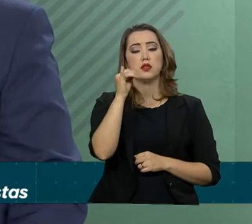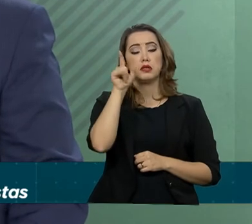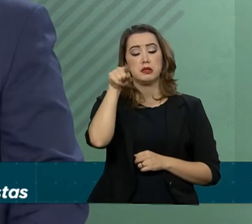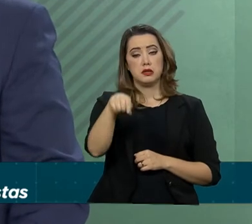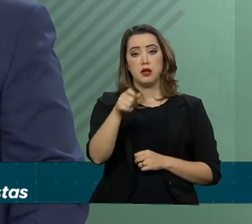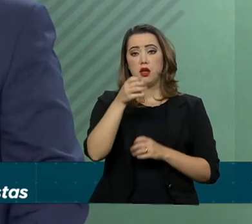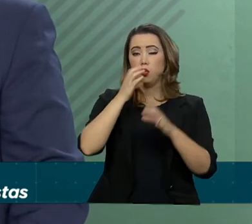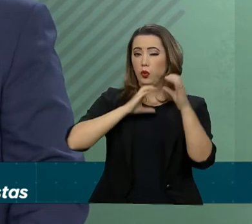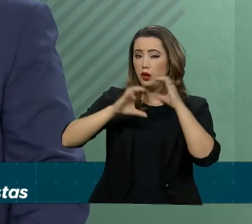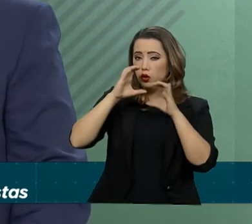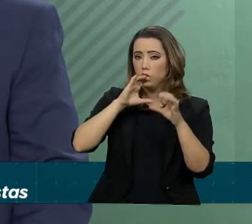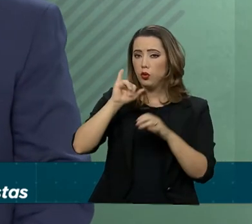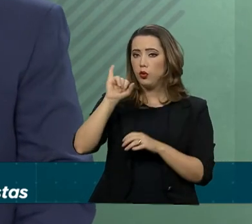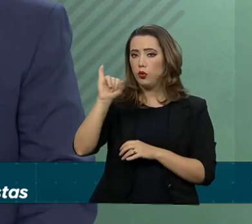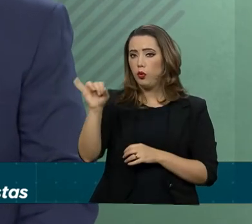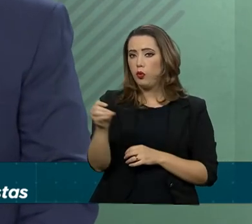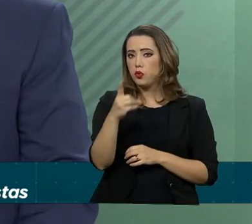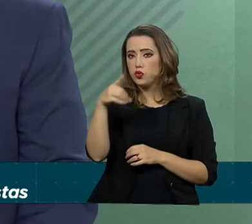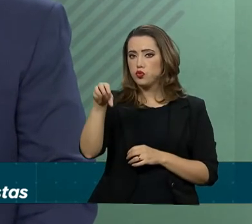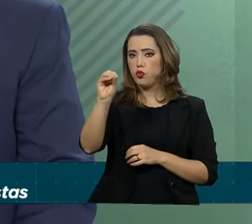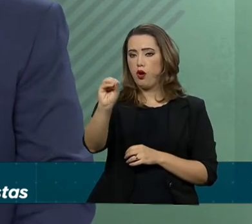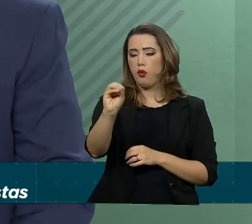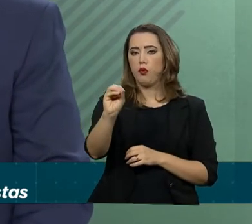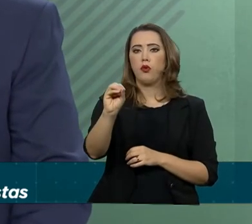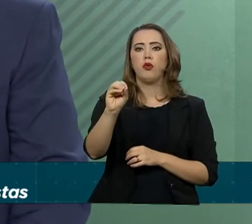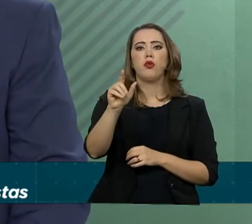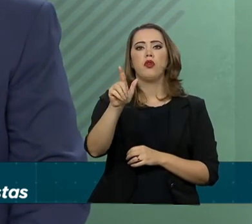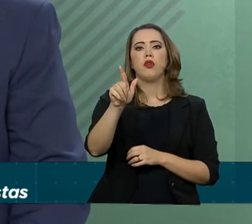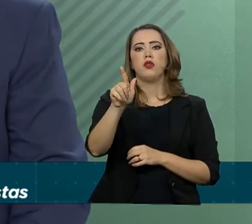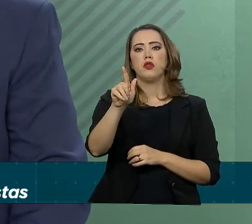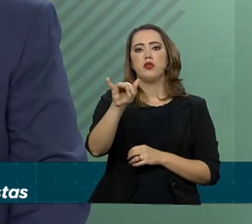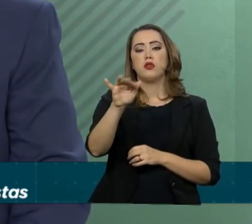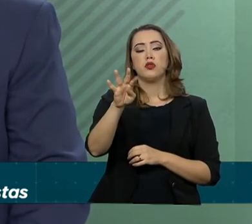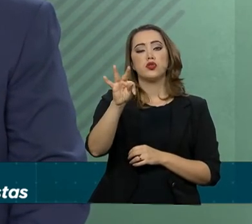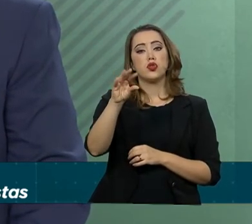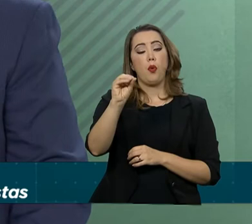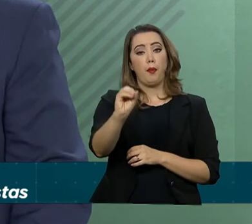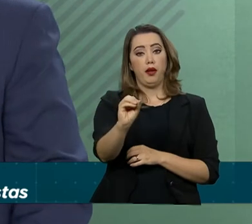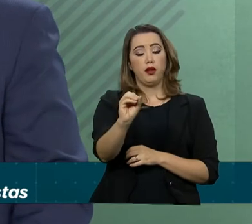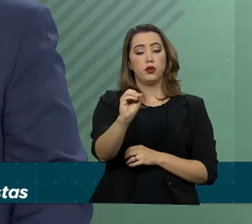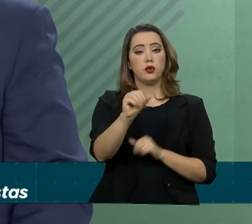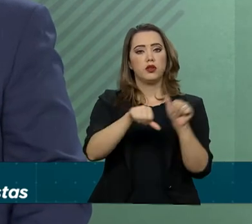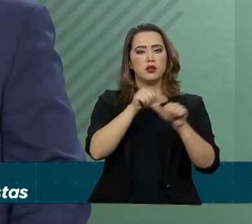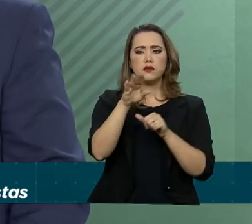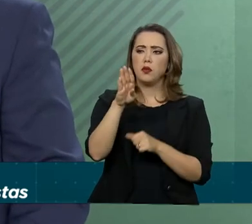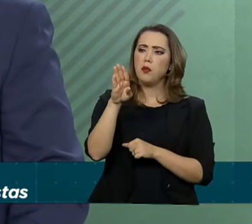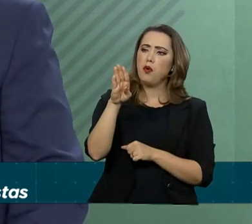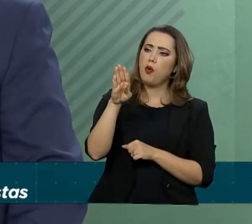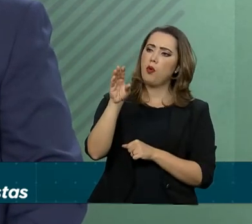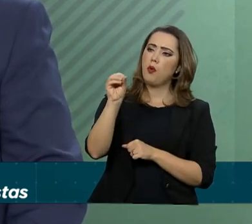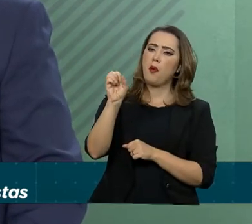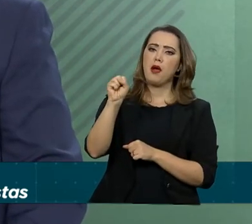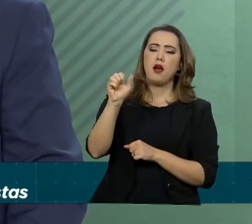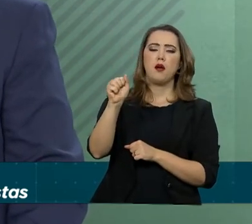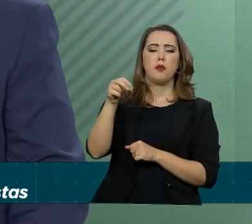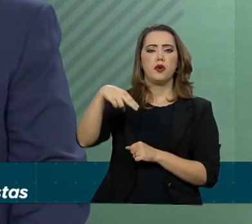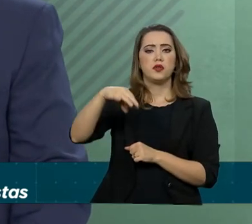brasileira. como todos nós, ele tornou a Bossa Nova um estilo de música conhecido internacionalmente.